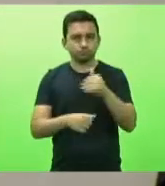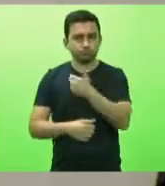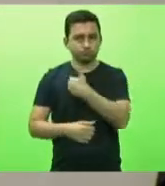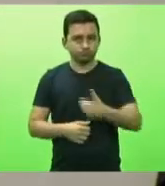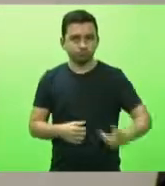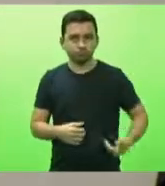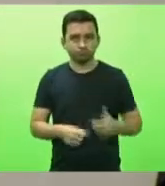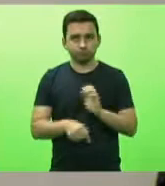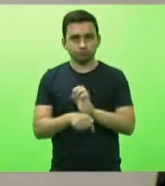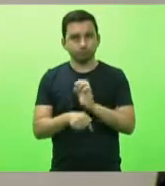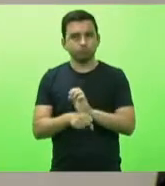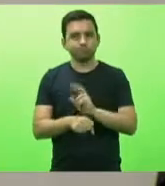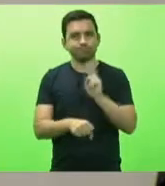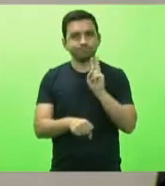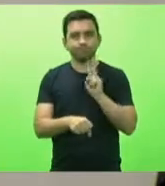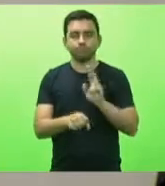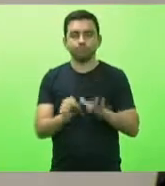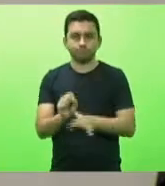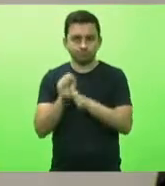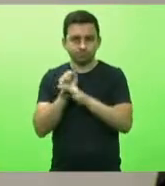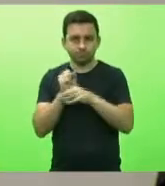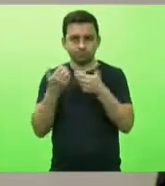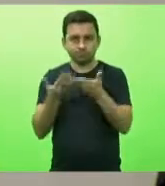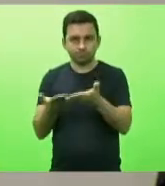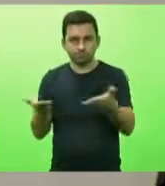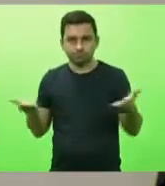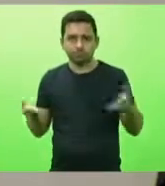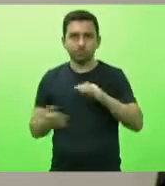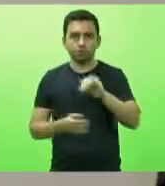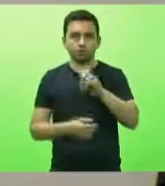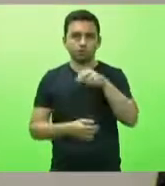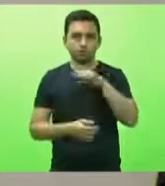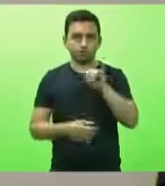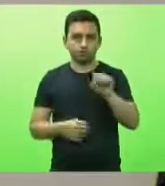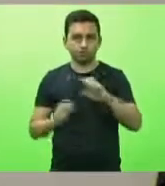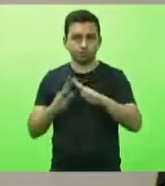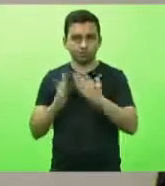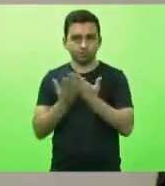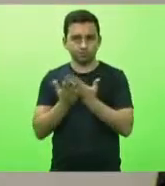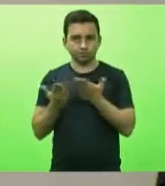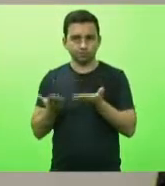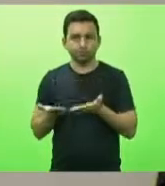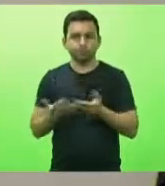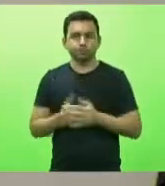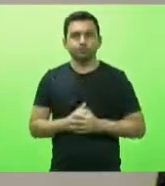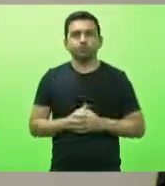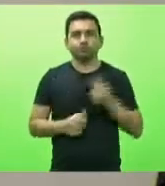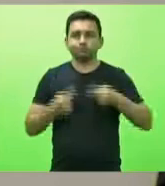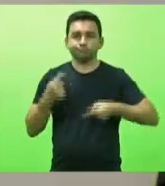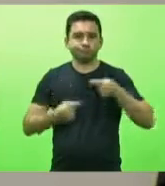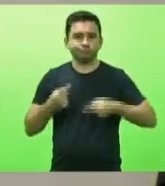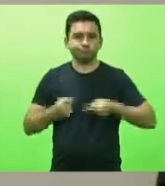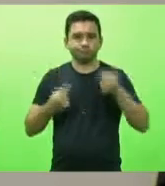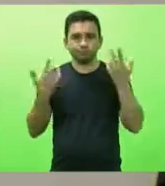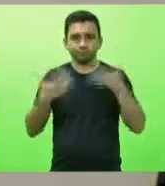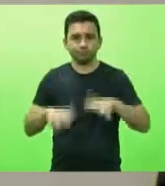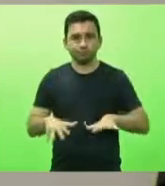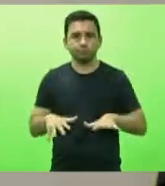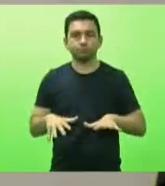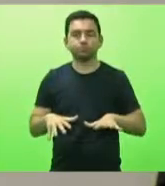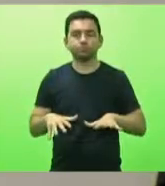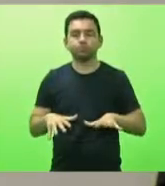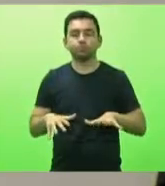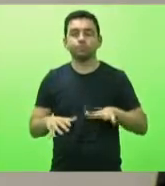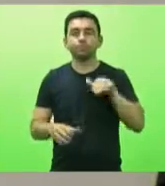fazer a segurança da Escola Estadual da Educação Básica Jonas Rosário Coelho Neves, em discussão. Não havendo quem queira discutir,